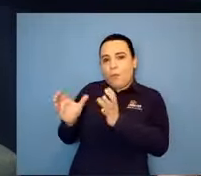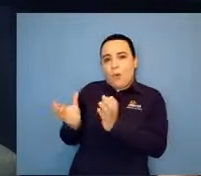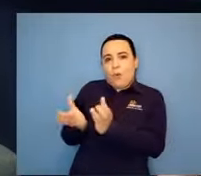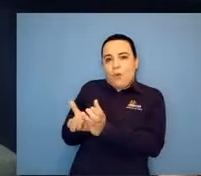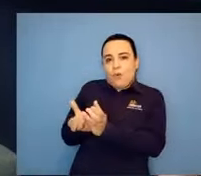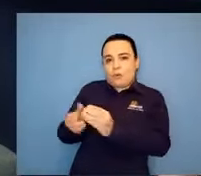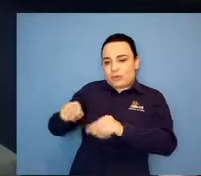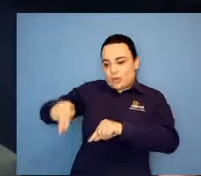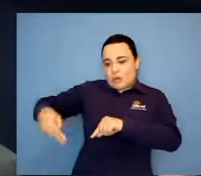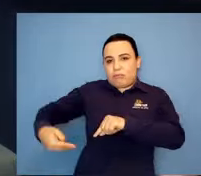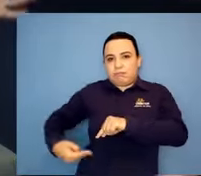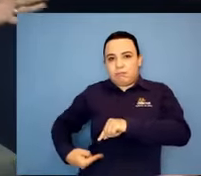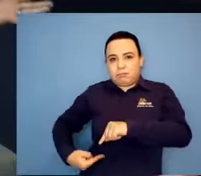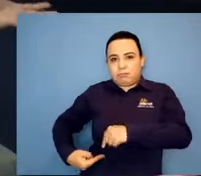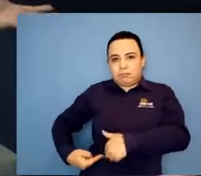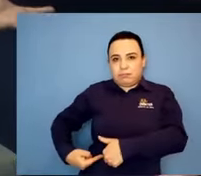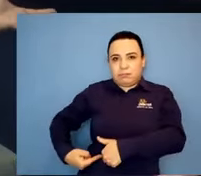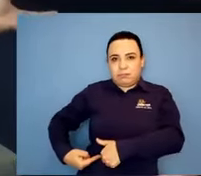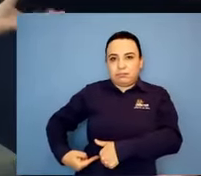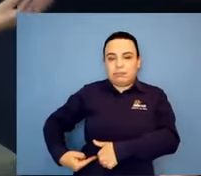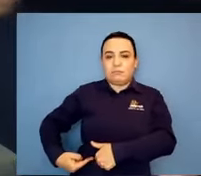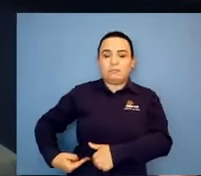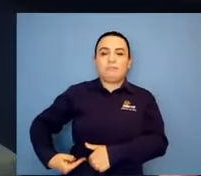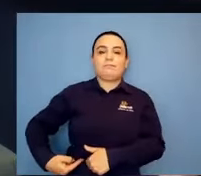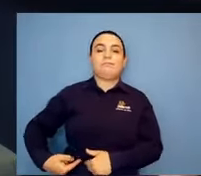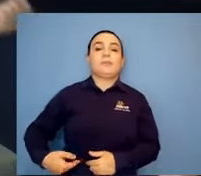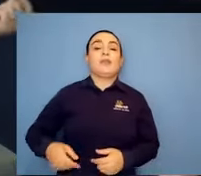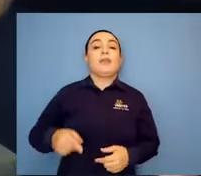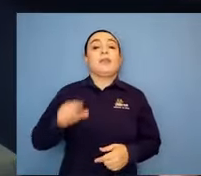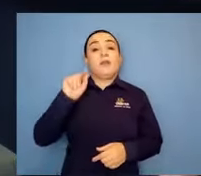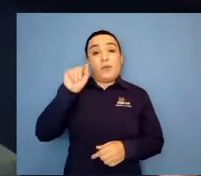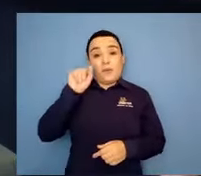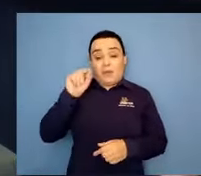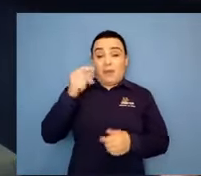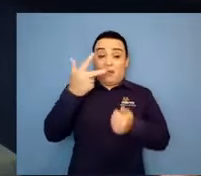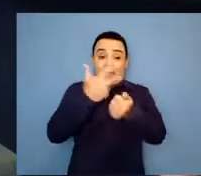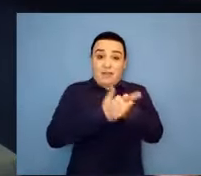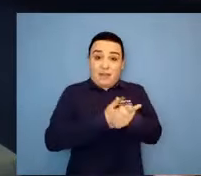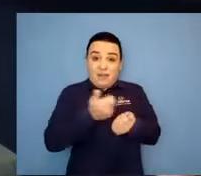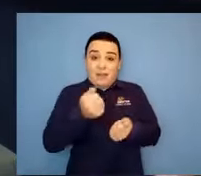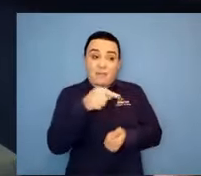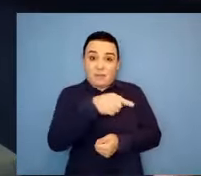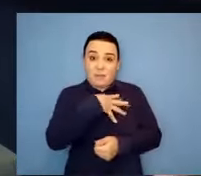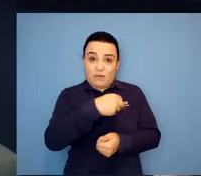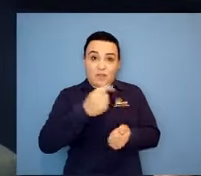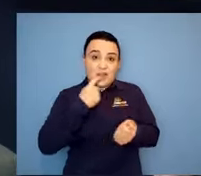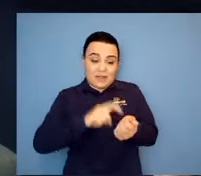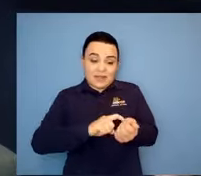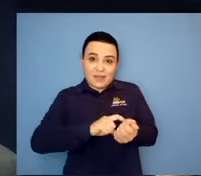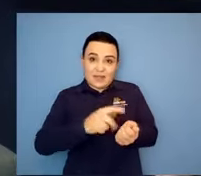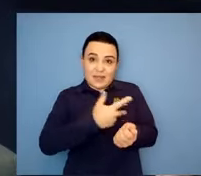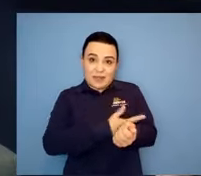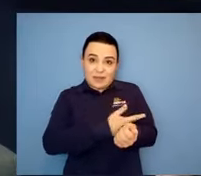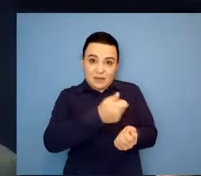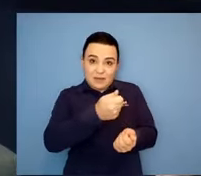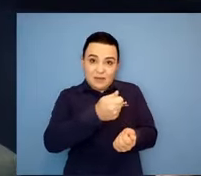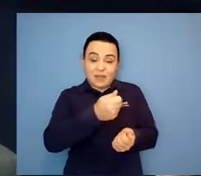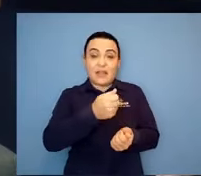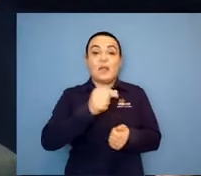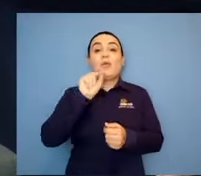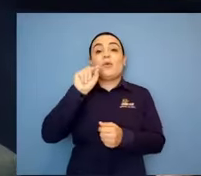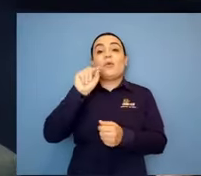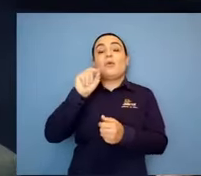Então, foi feita uma coleta de sangue que foi para fora. Quando que chegou o diagnóstico foi em agosto, né? De